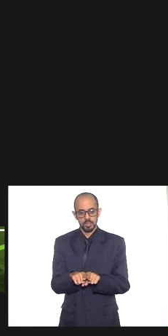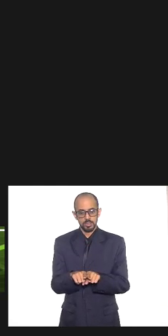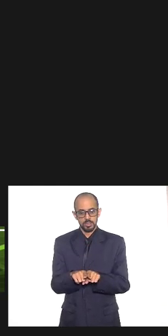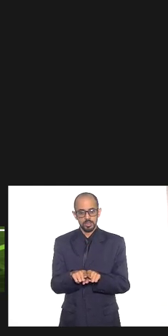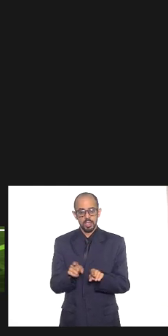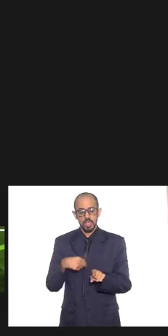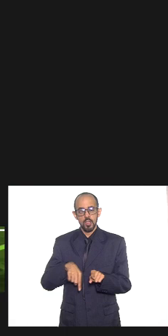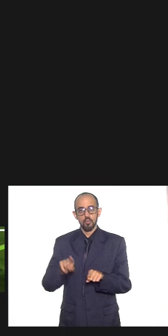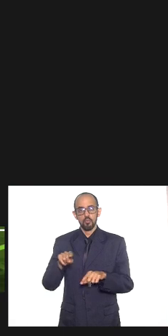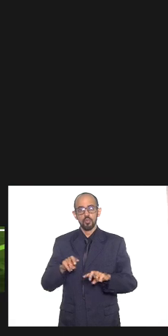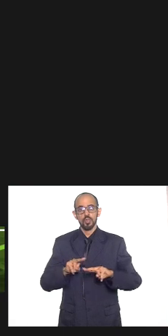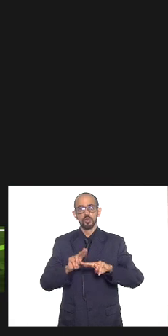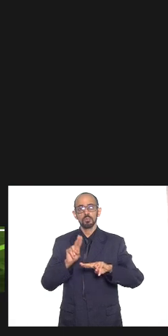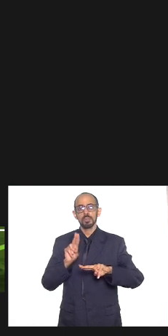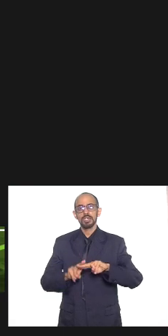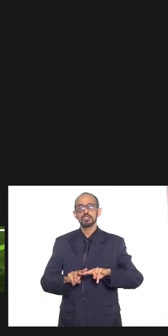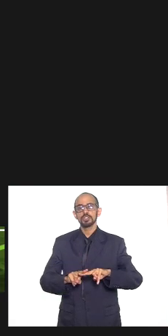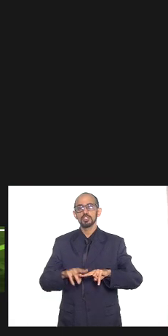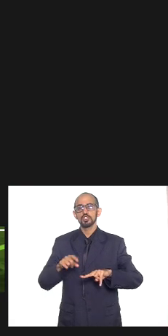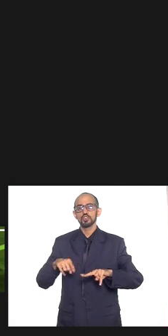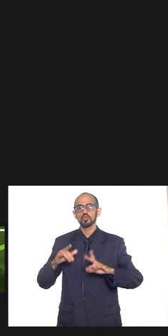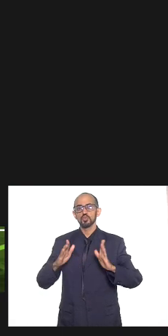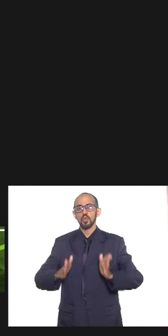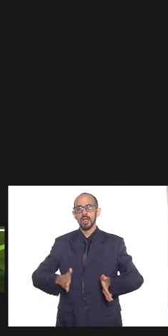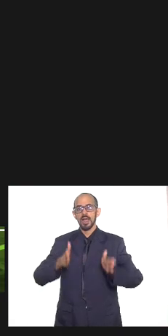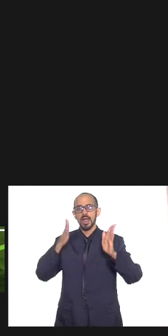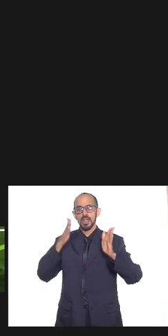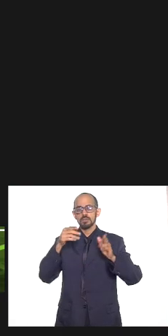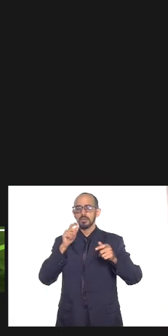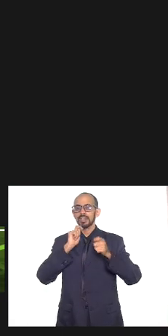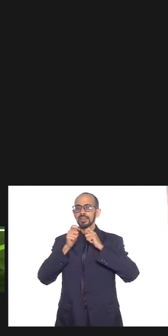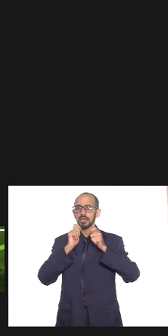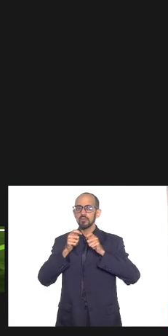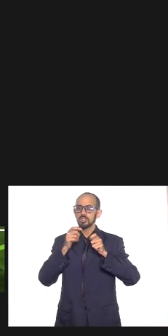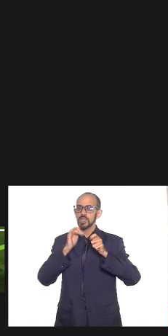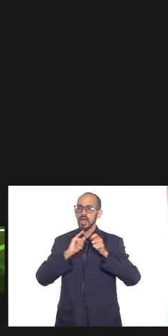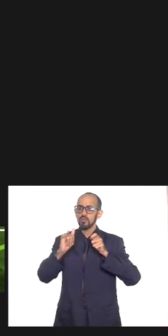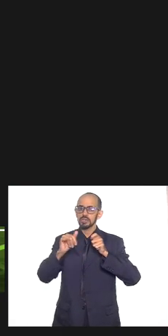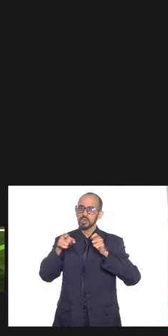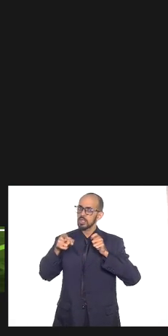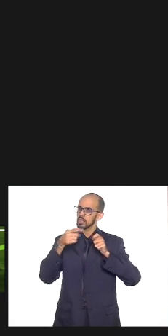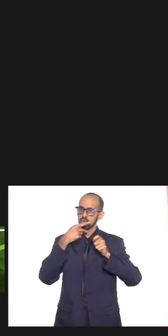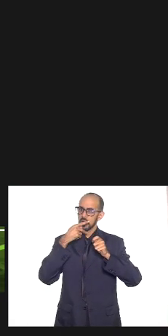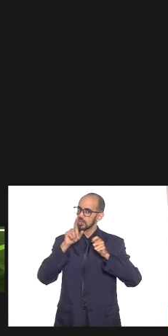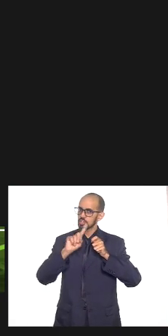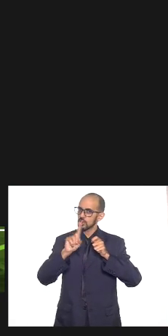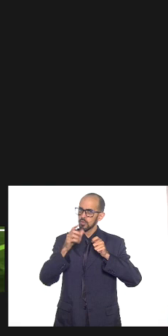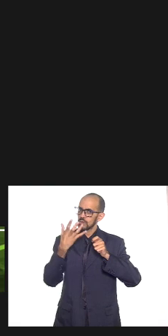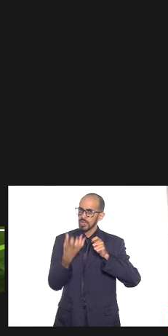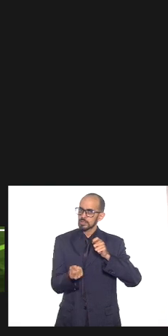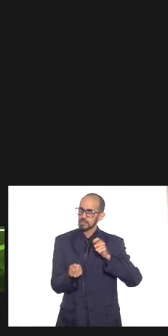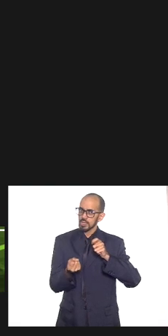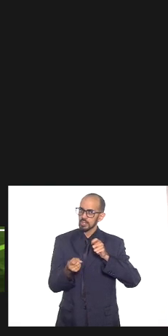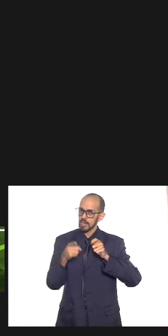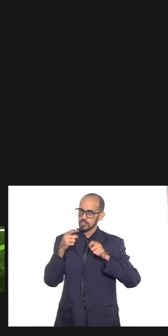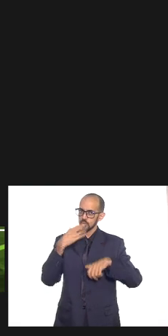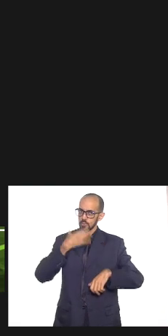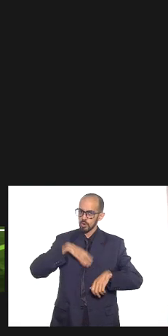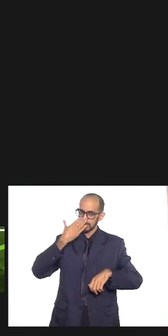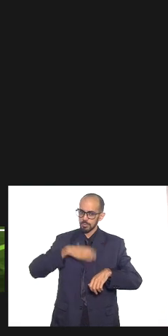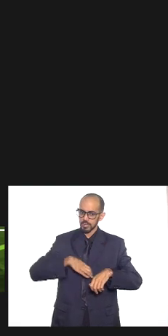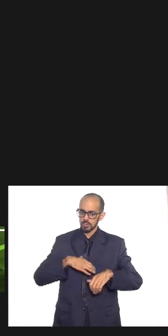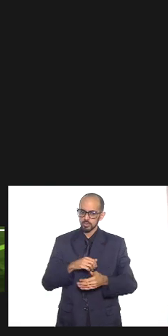presídio entrevistar essa liderança eu informei a eles que nós não toleraríamos mais esse tipo de conduta outras